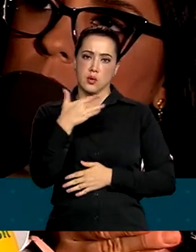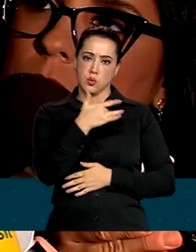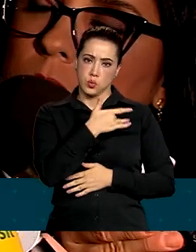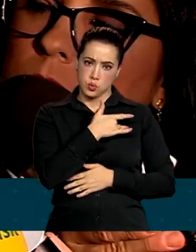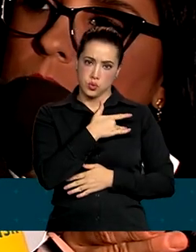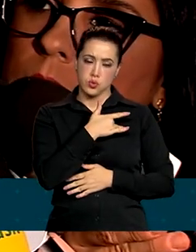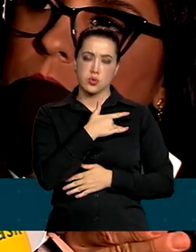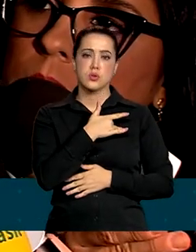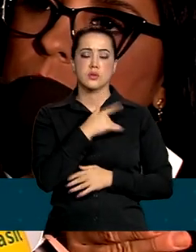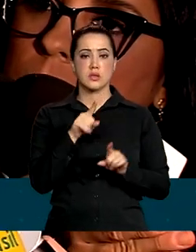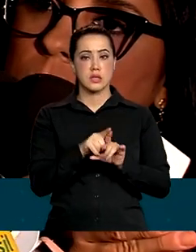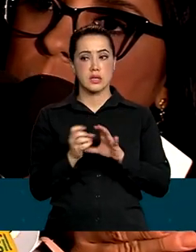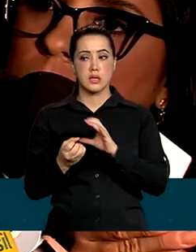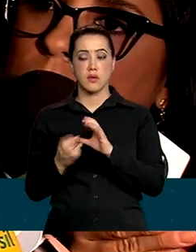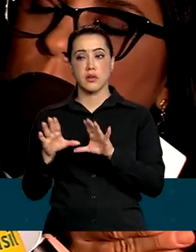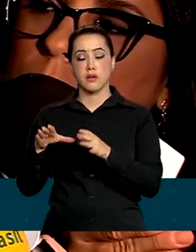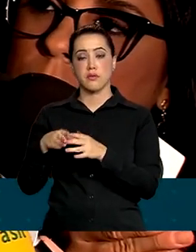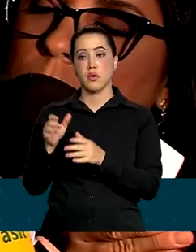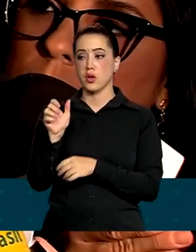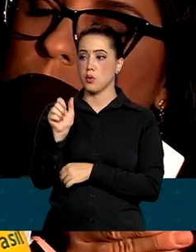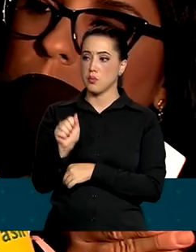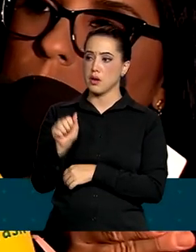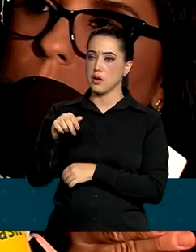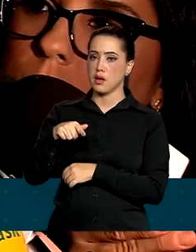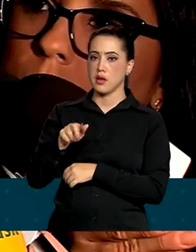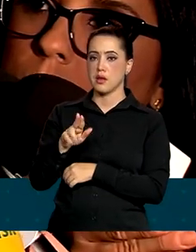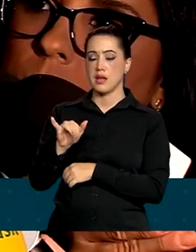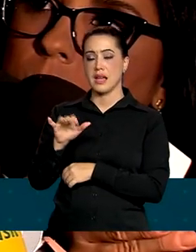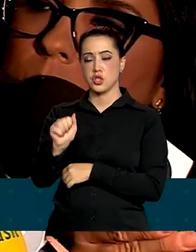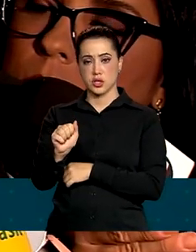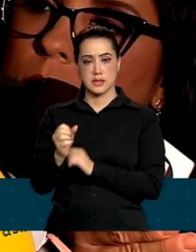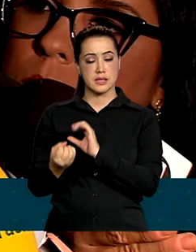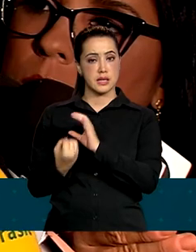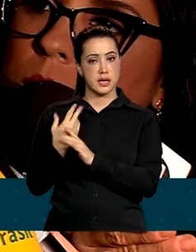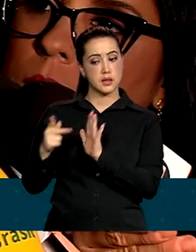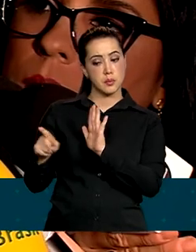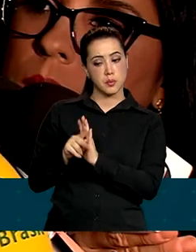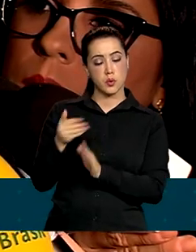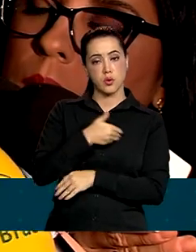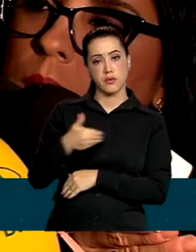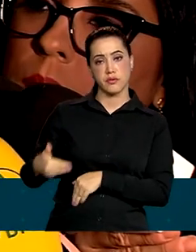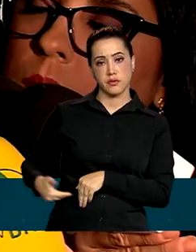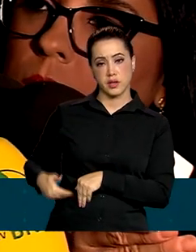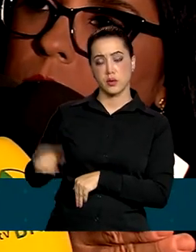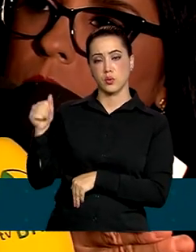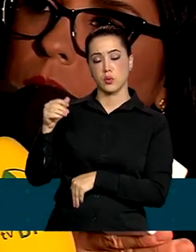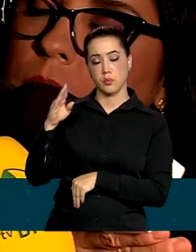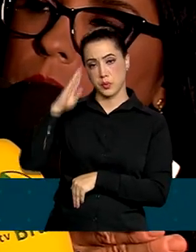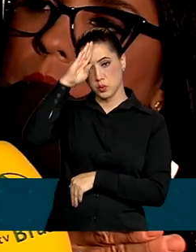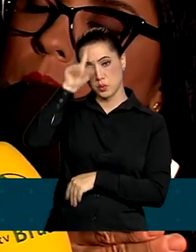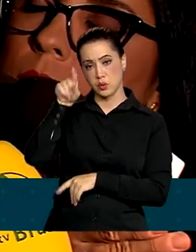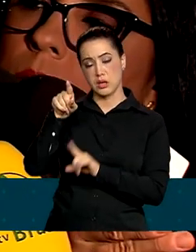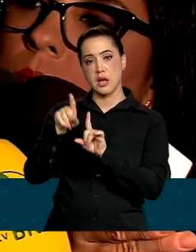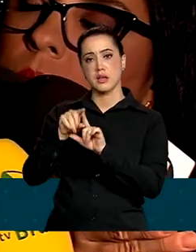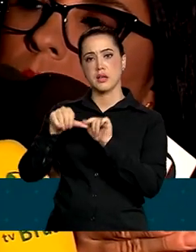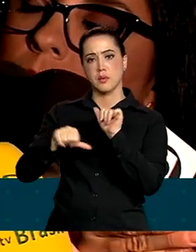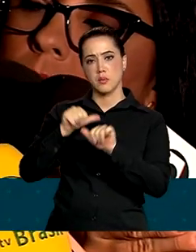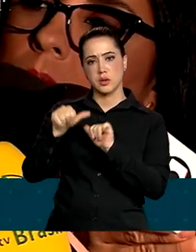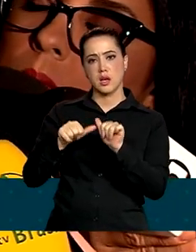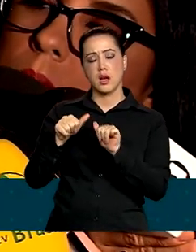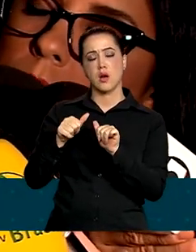criada pelo governo Bolsonaro para, inclusive, tentar modificar o programa bem-sucedido, que era o programa Mais Médicos,